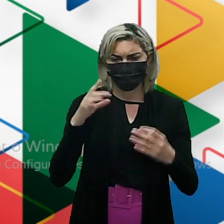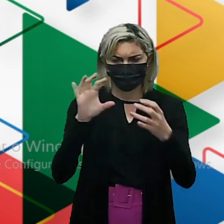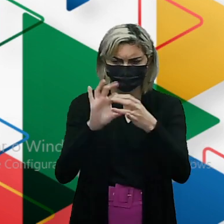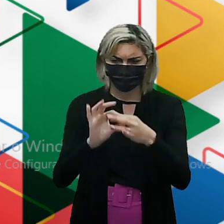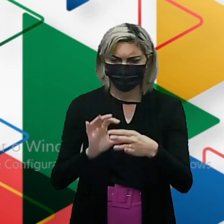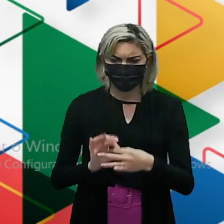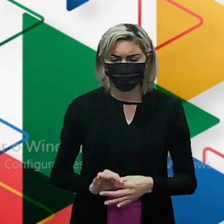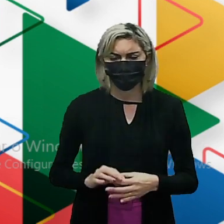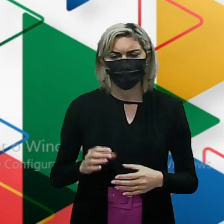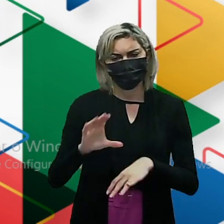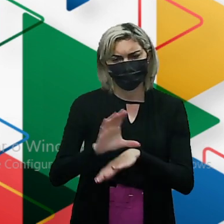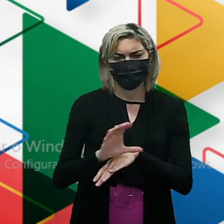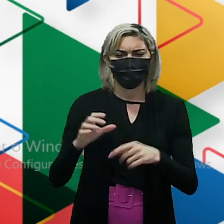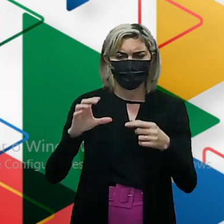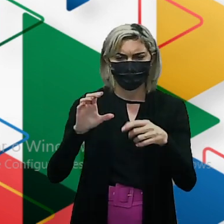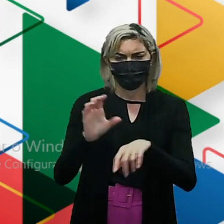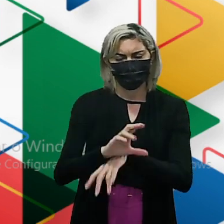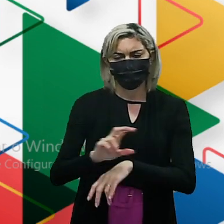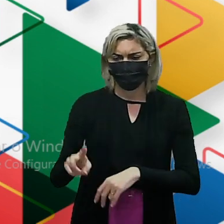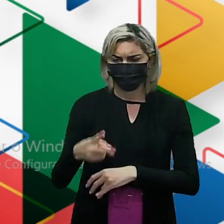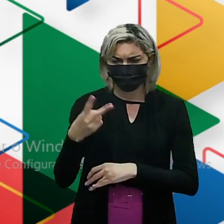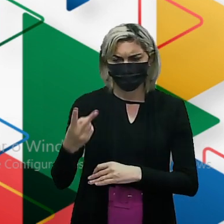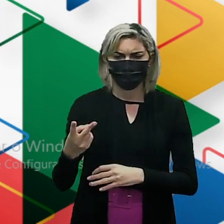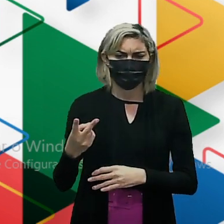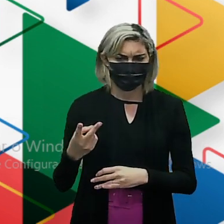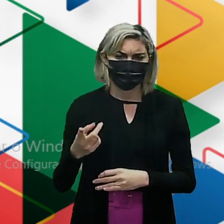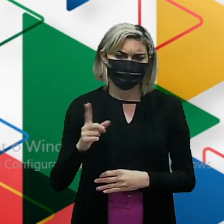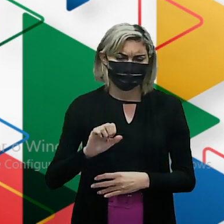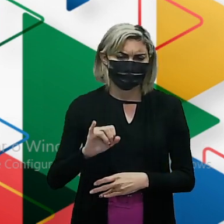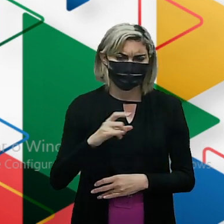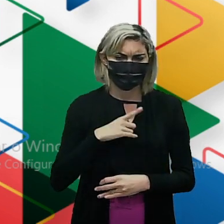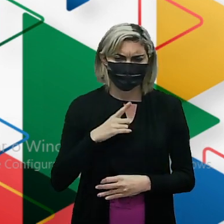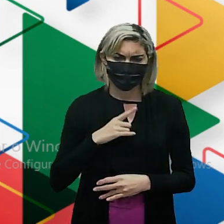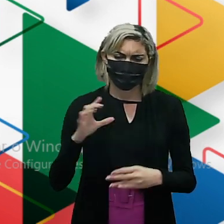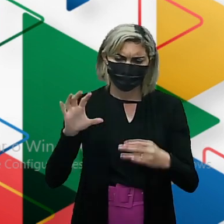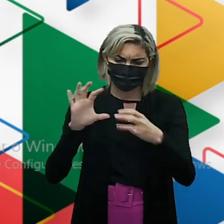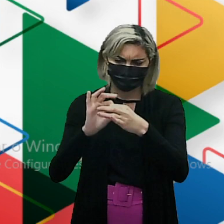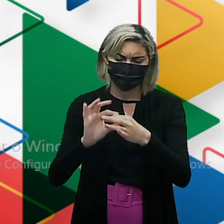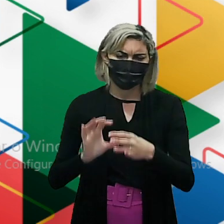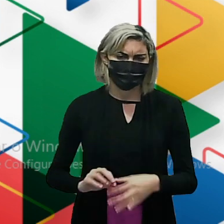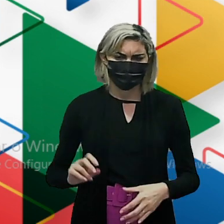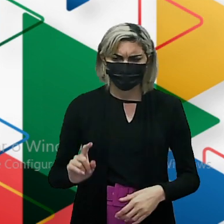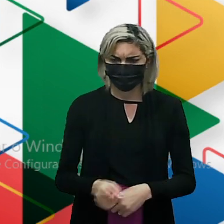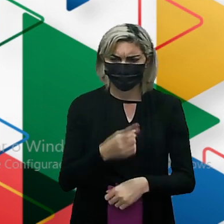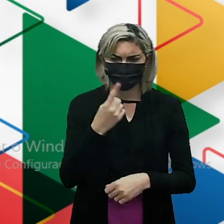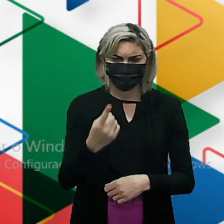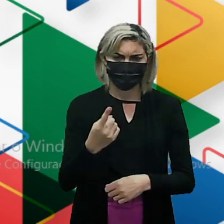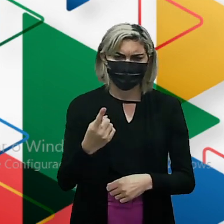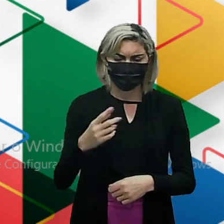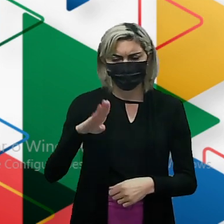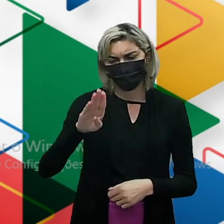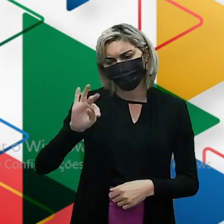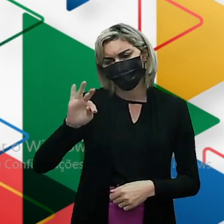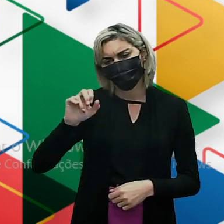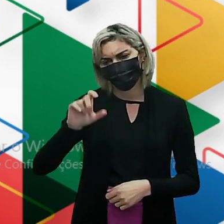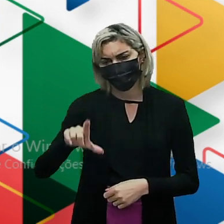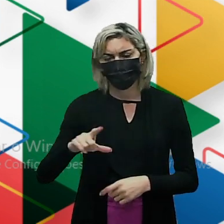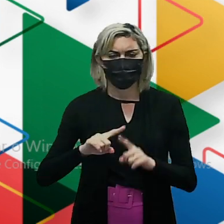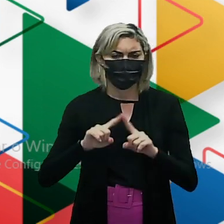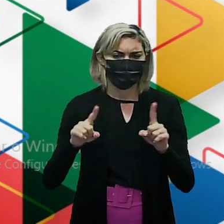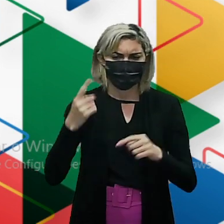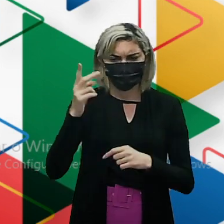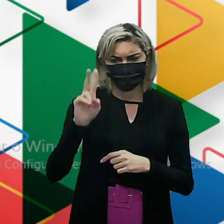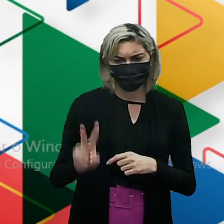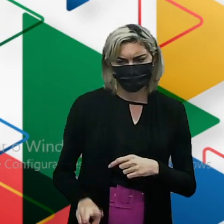hidroxila está ligada no carbono 2. Se tivesse ligado no carbono 1, seria apenas butanol. Mas uma